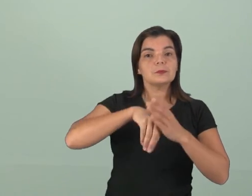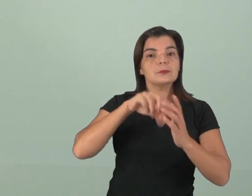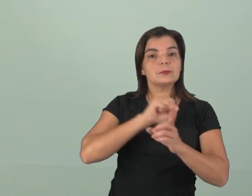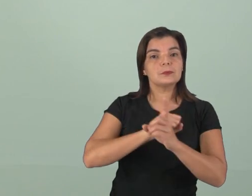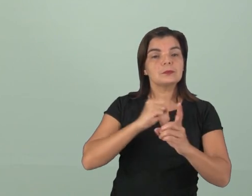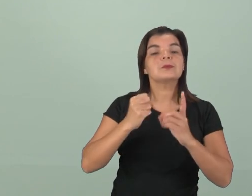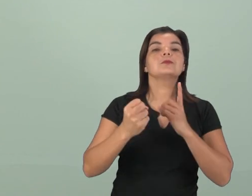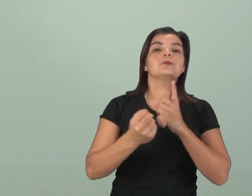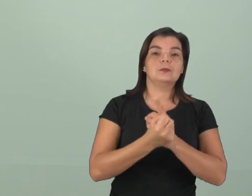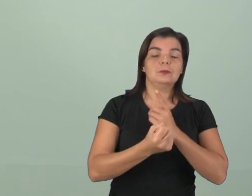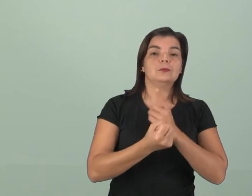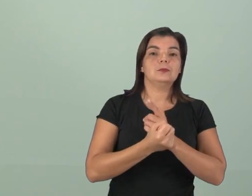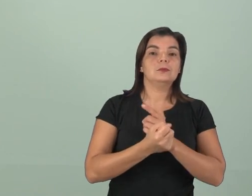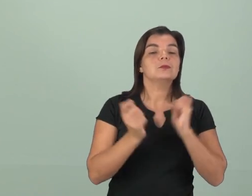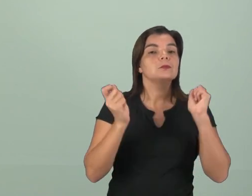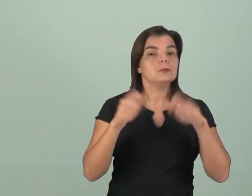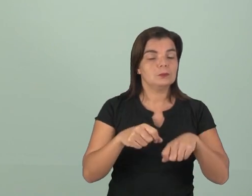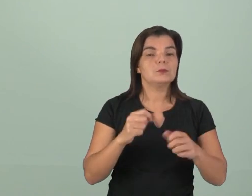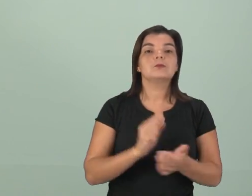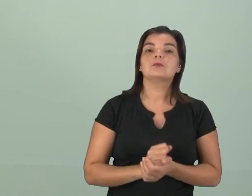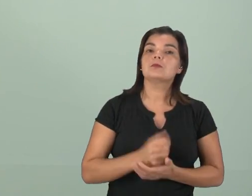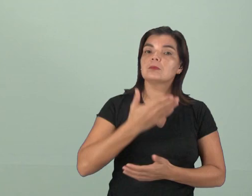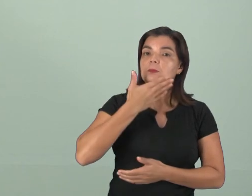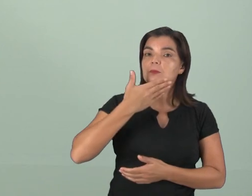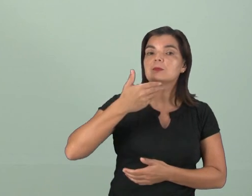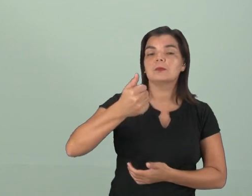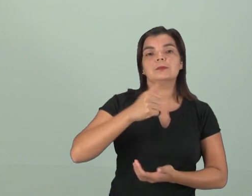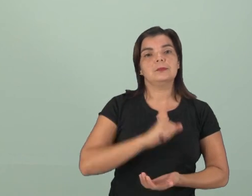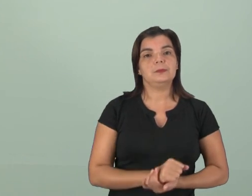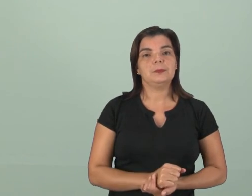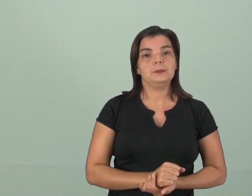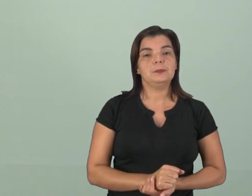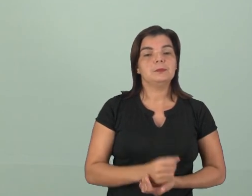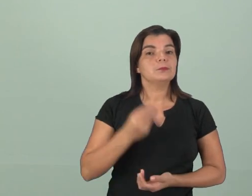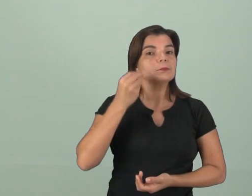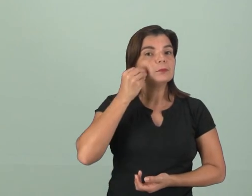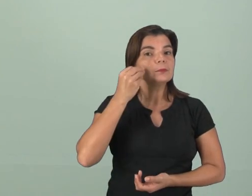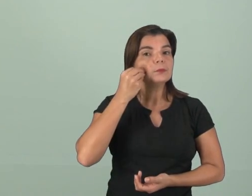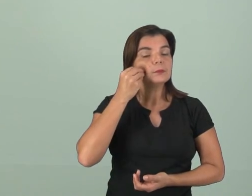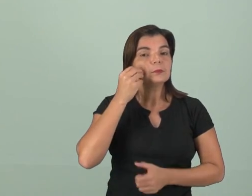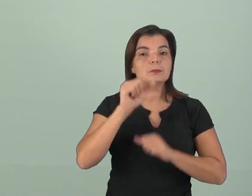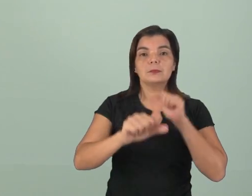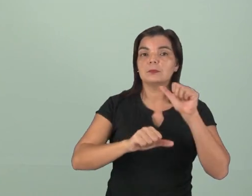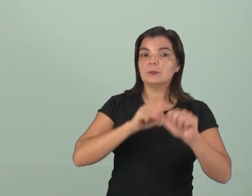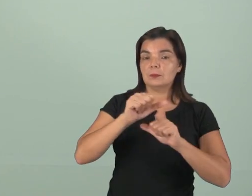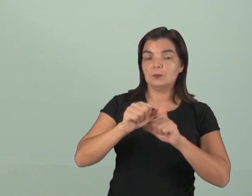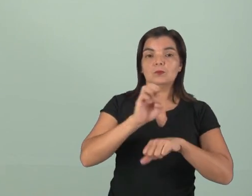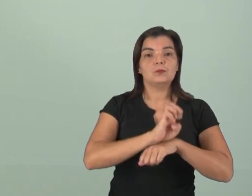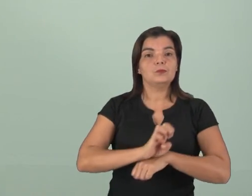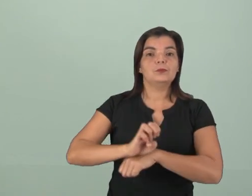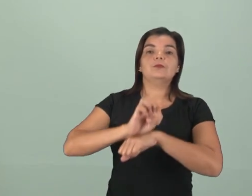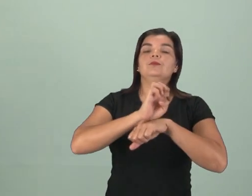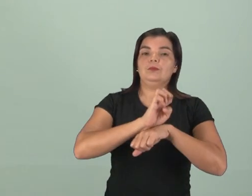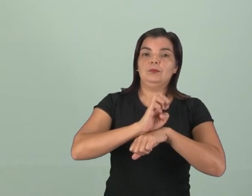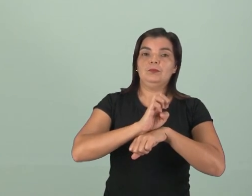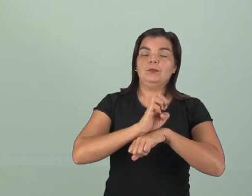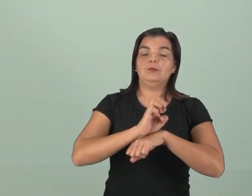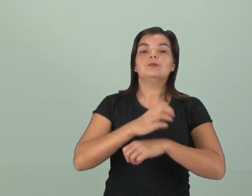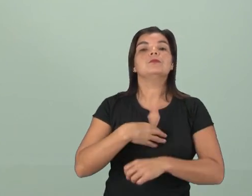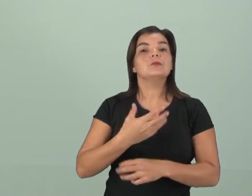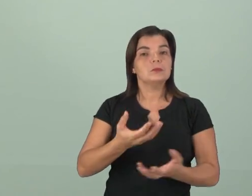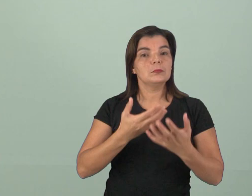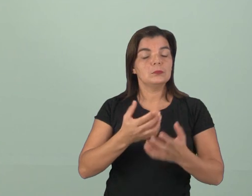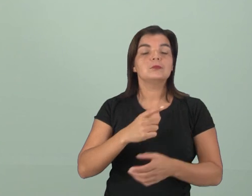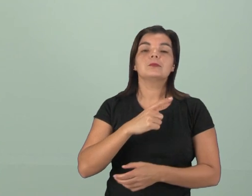sociedade como ela deve ser para que ela possa ser cada vez melhor. Mas não tentar transformar o Estado na feição